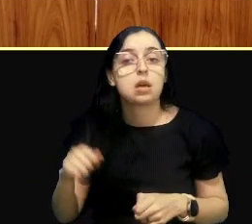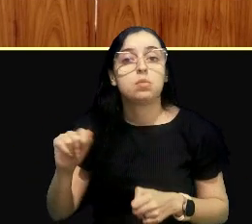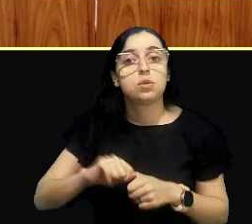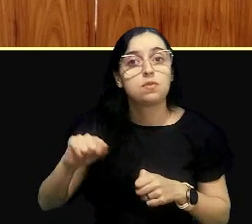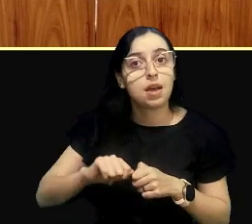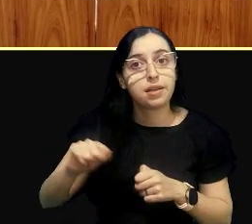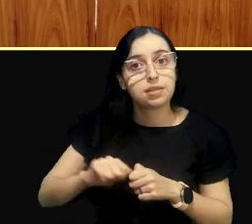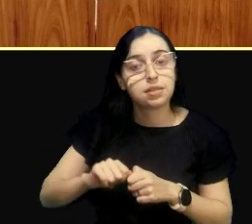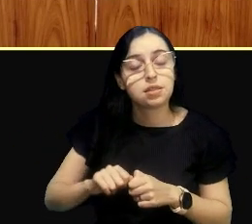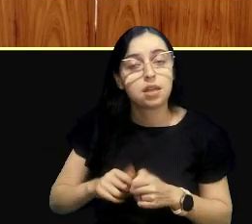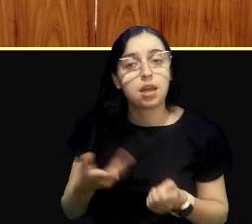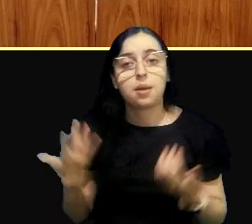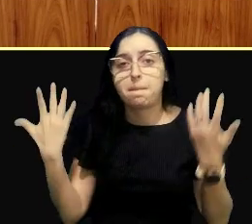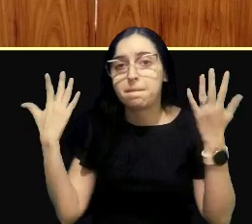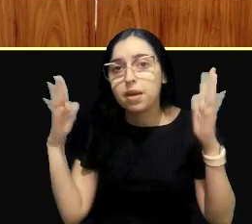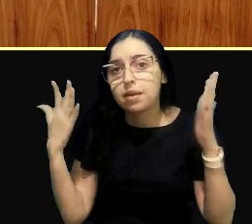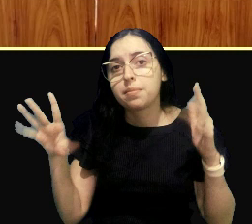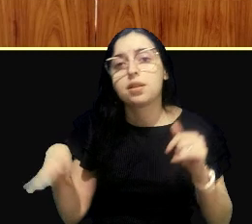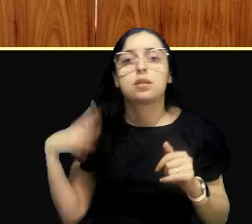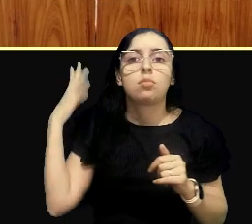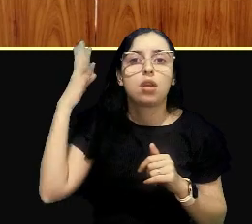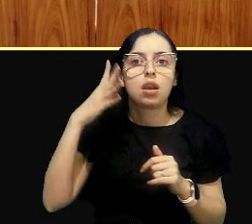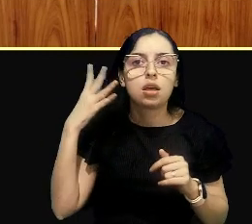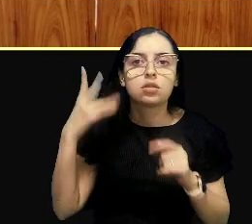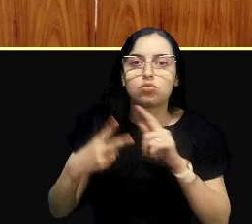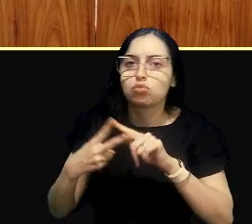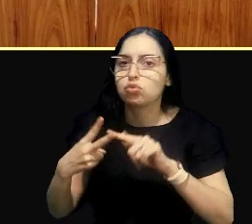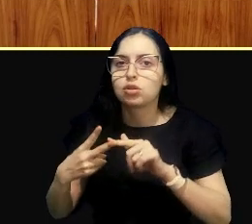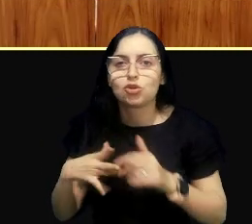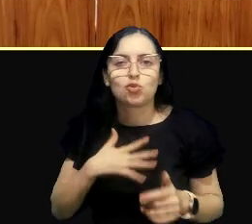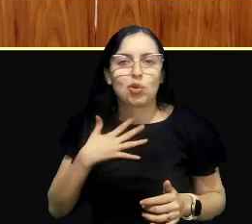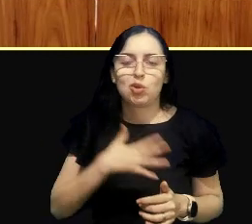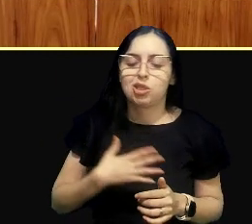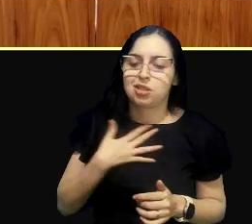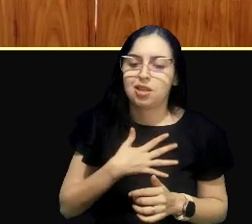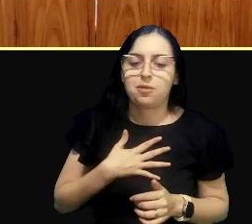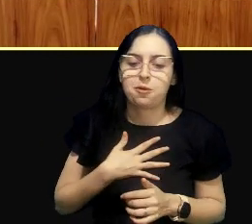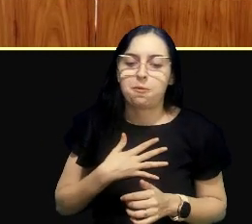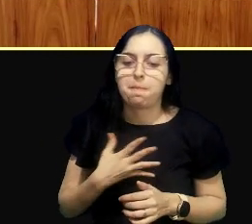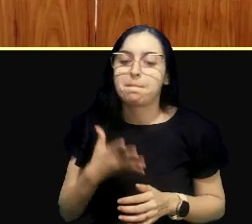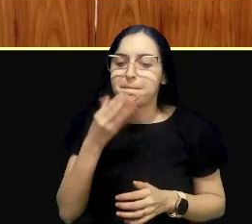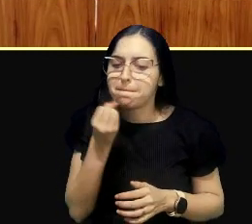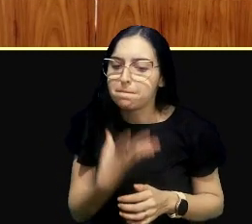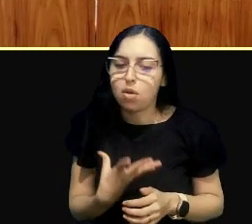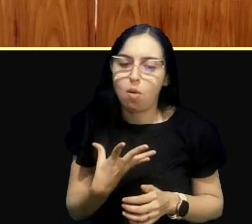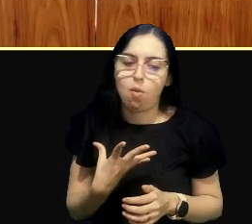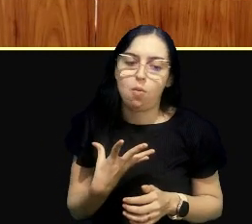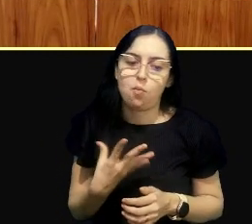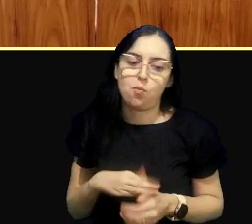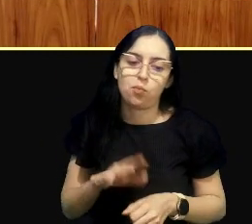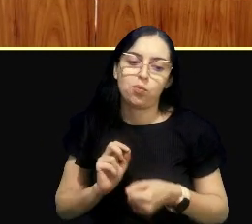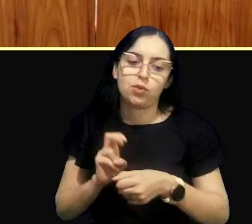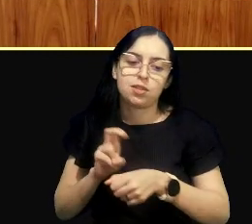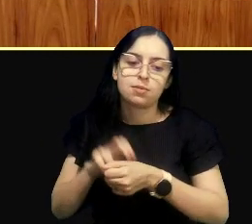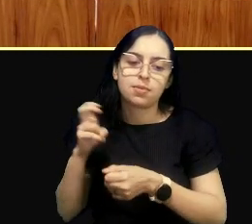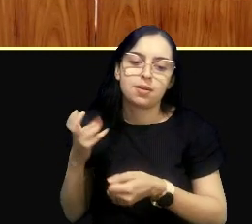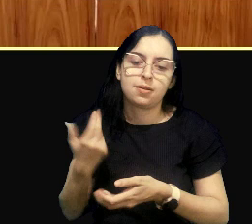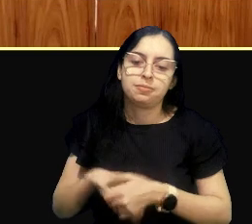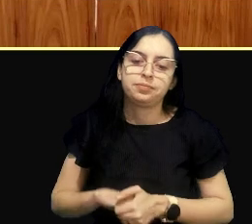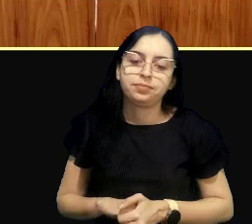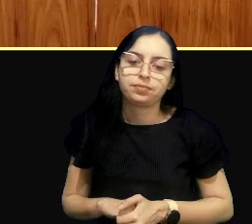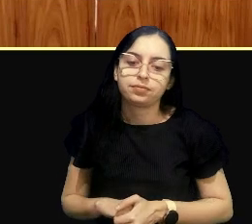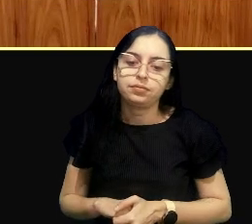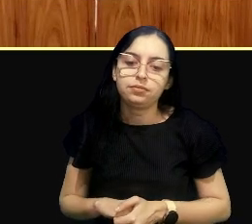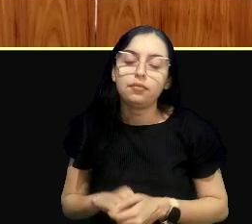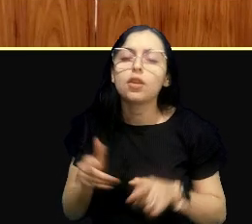Então, eu parabenizo bastante a palestra de ambos, gostei muito, achei que foi muito proveitosa essa manhã. E